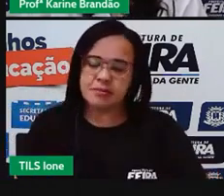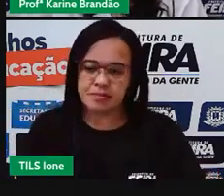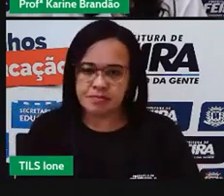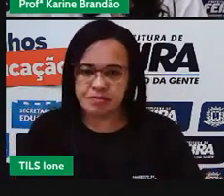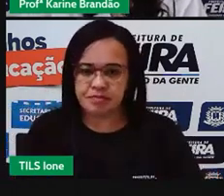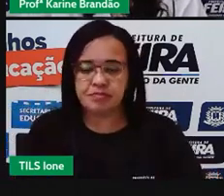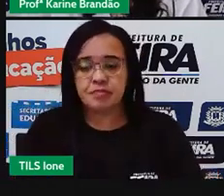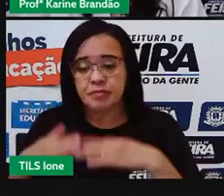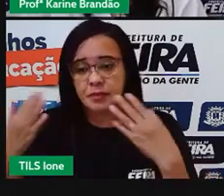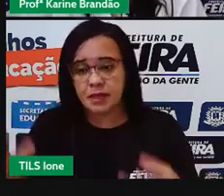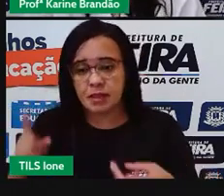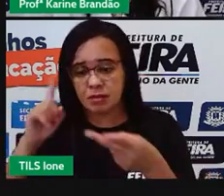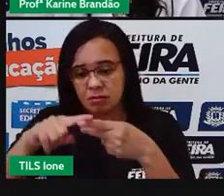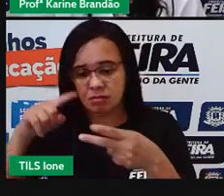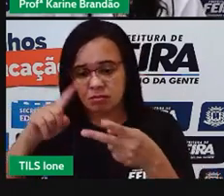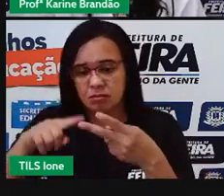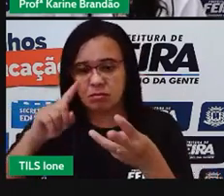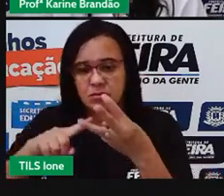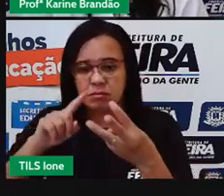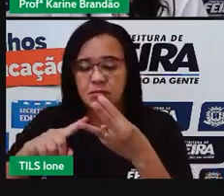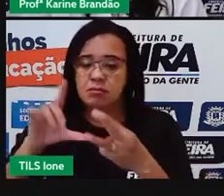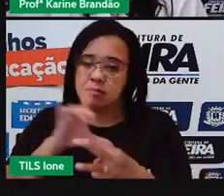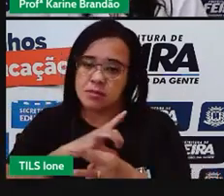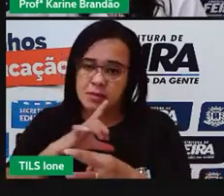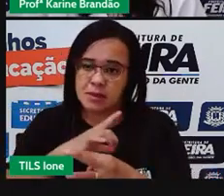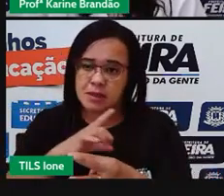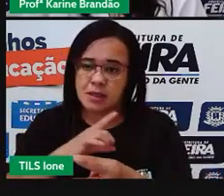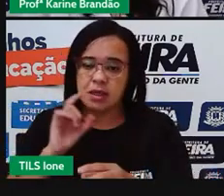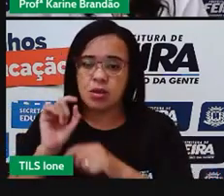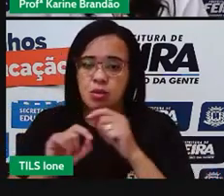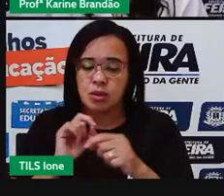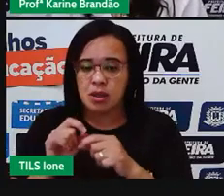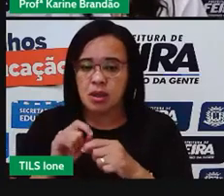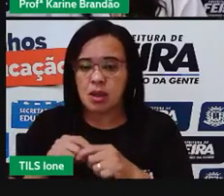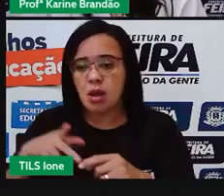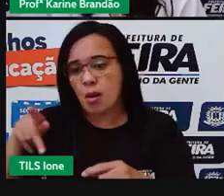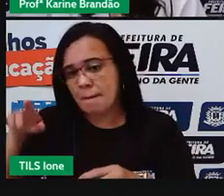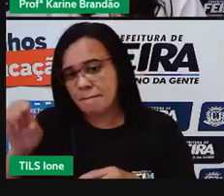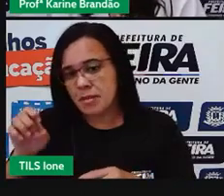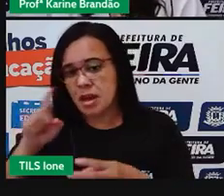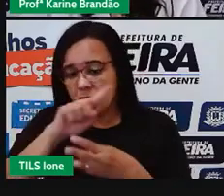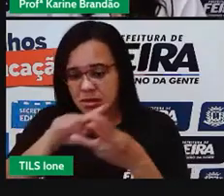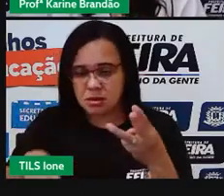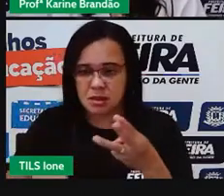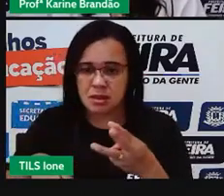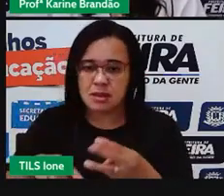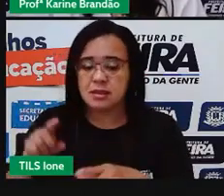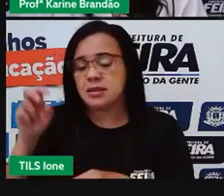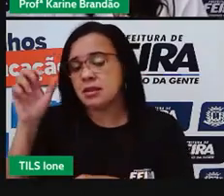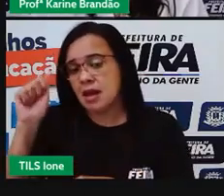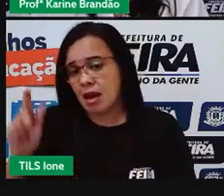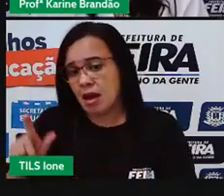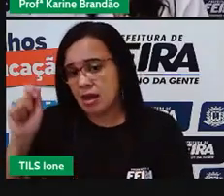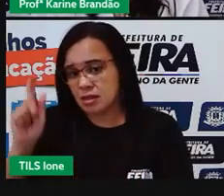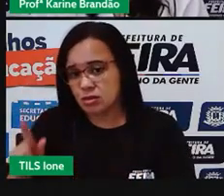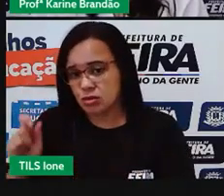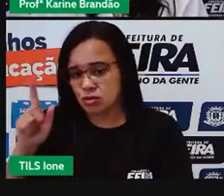pés. O tripé da pegada hídrica, que é o pé azul, o pé verde e o pé cinza, tá?